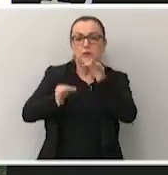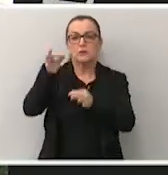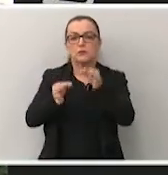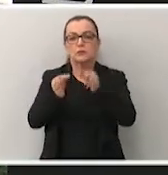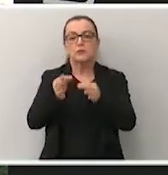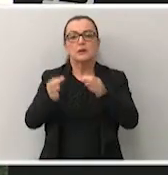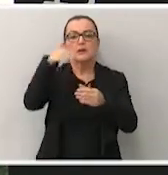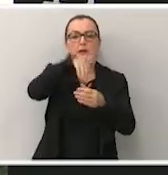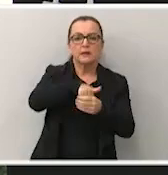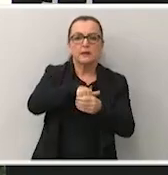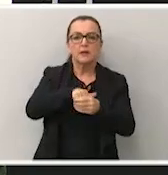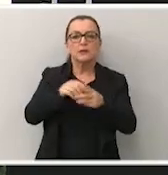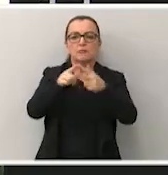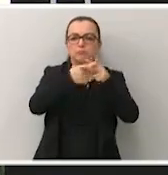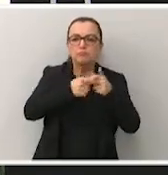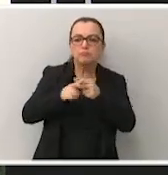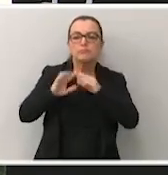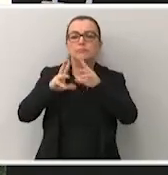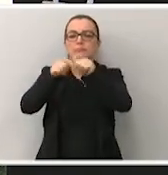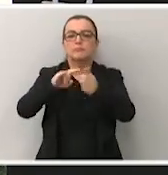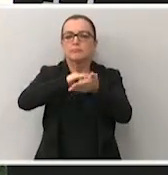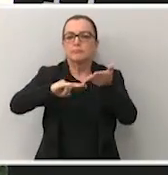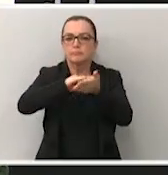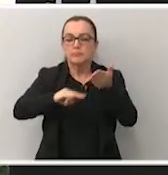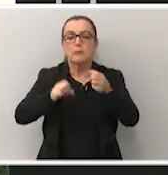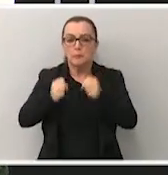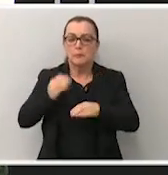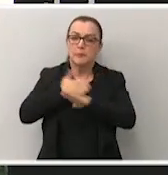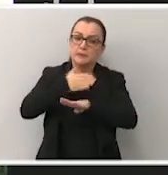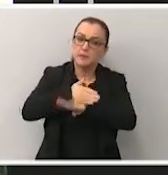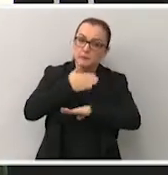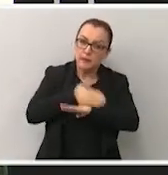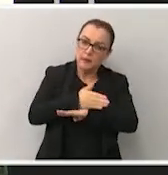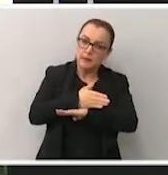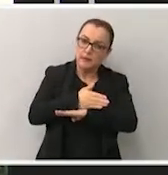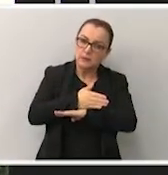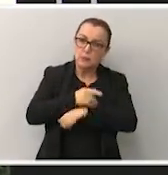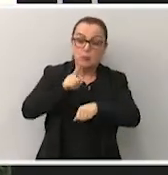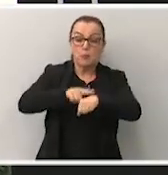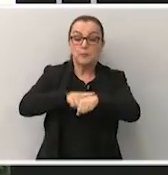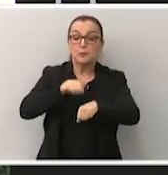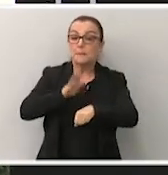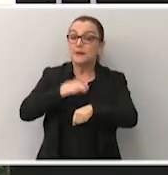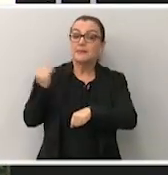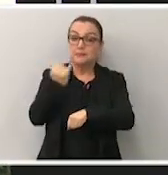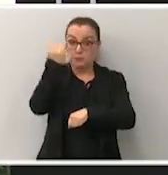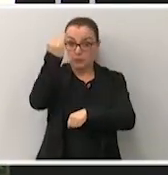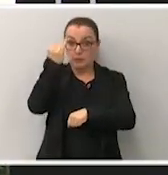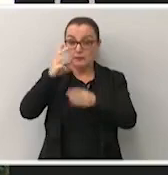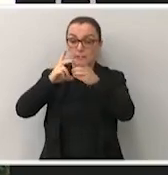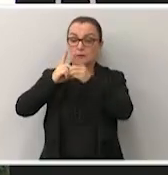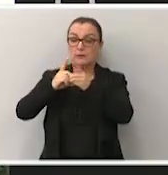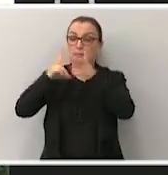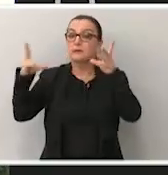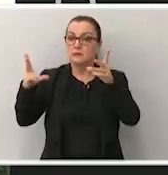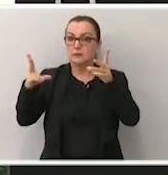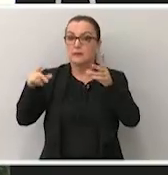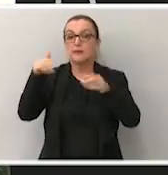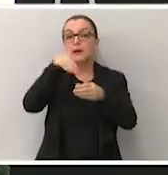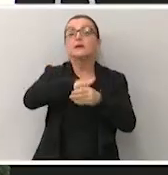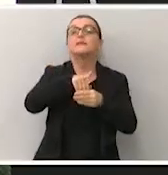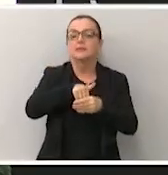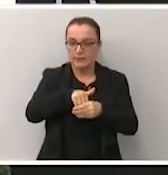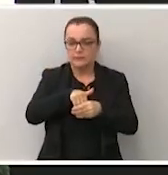e regularizar todas as situações para poder participar aí do momento mais importante da democracia, que é a